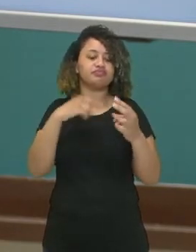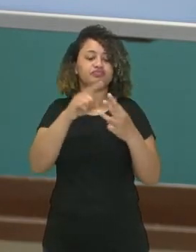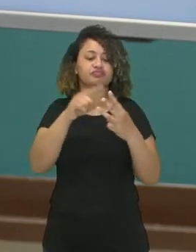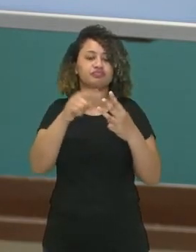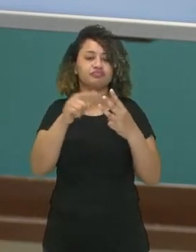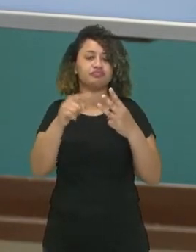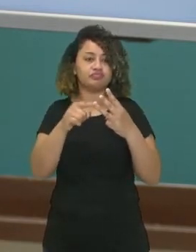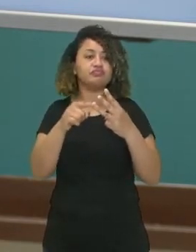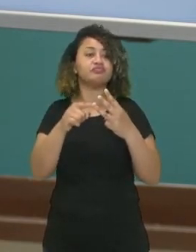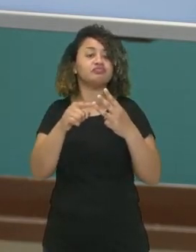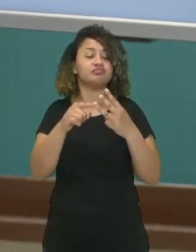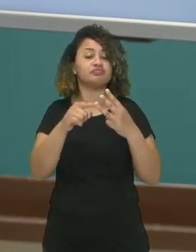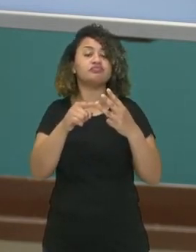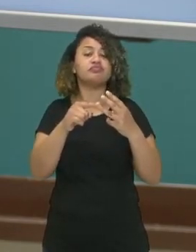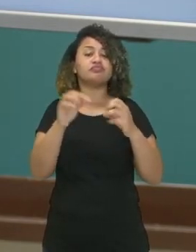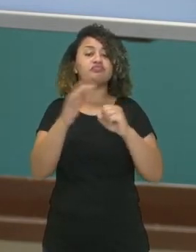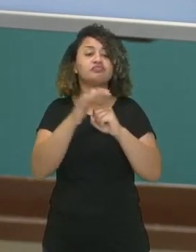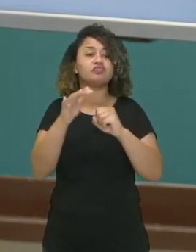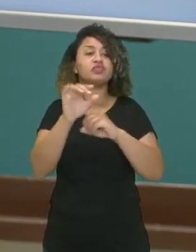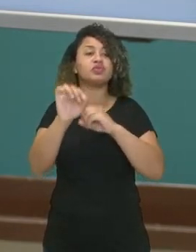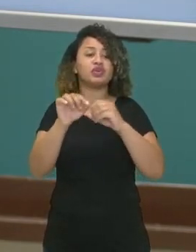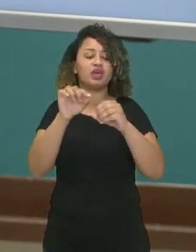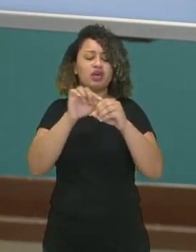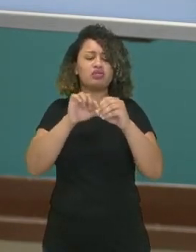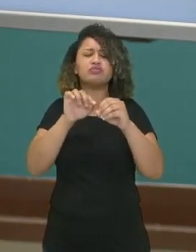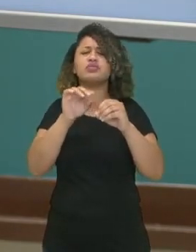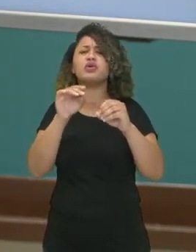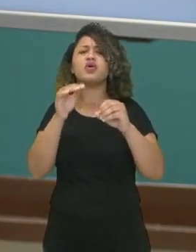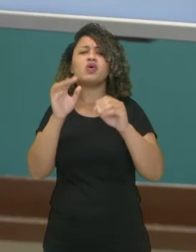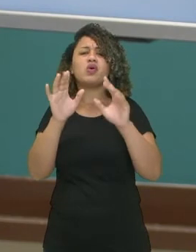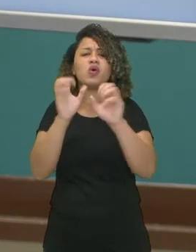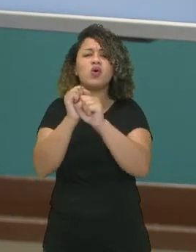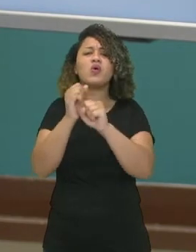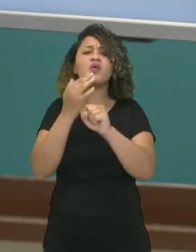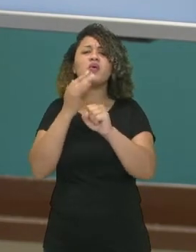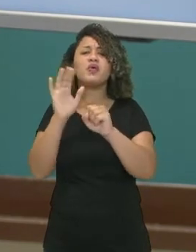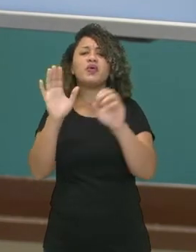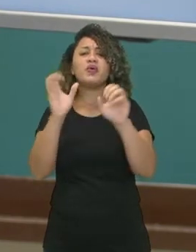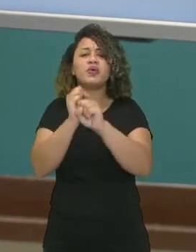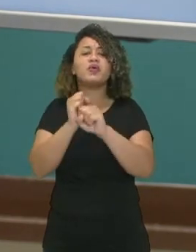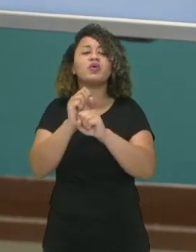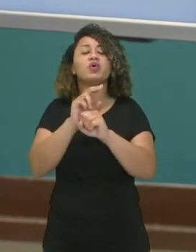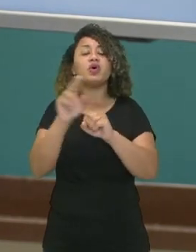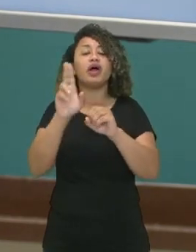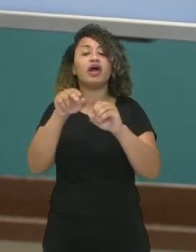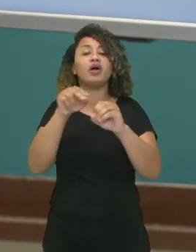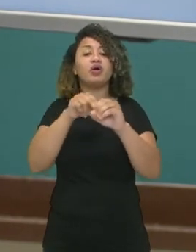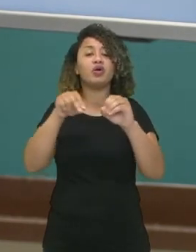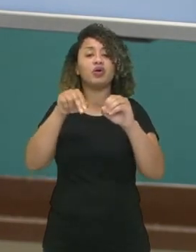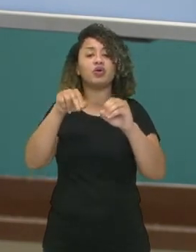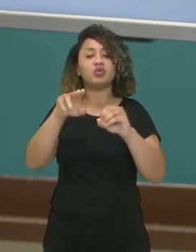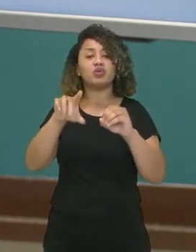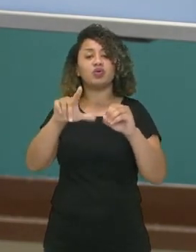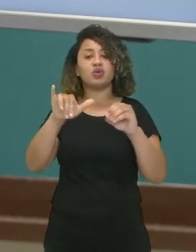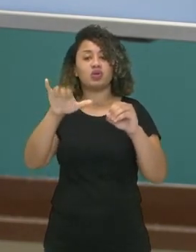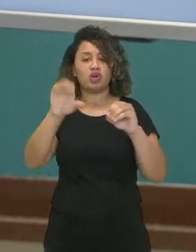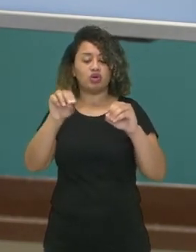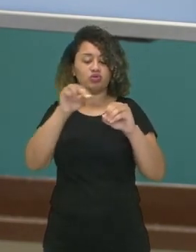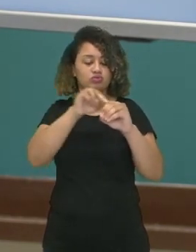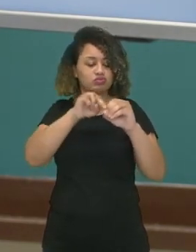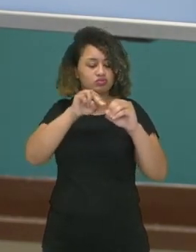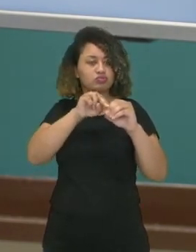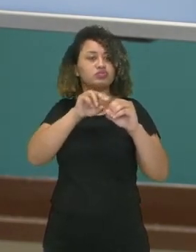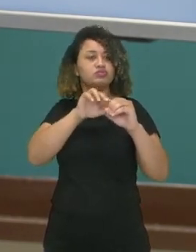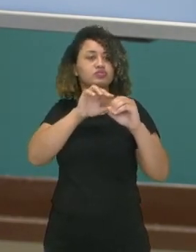Essa parte que tem uma manchinha central, essa manchinha é o núcleo. O núcleo, ele